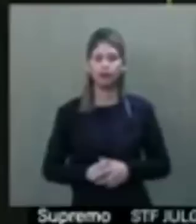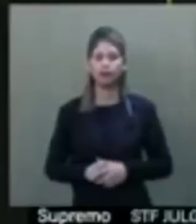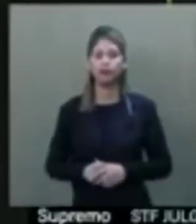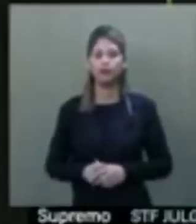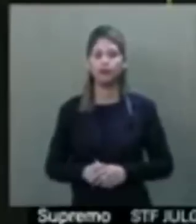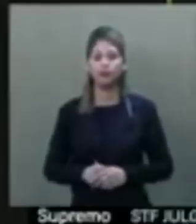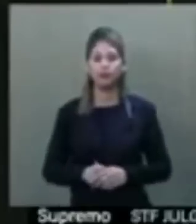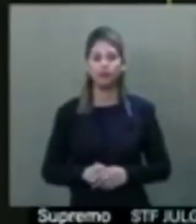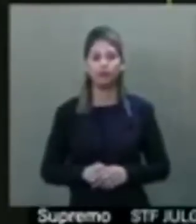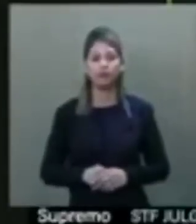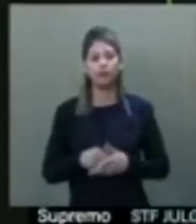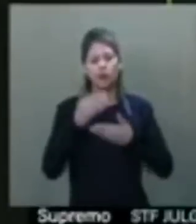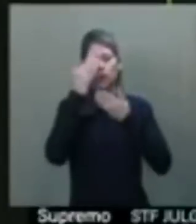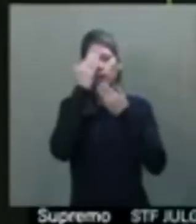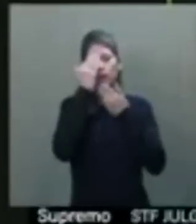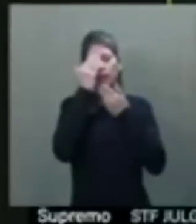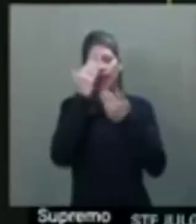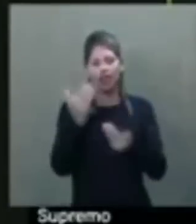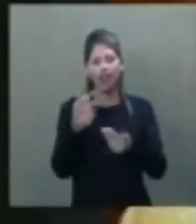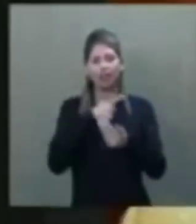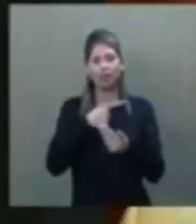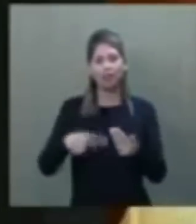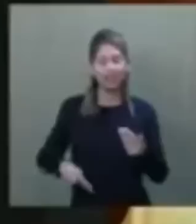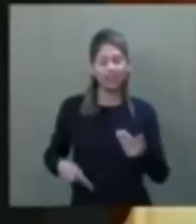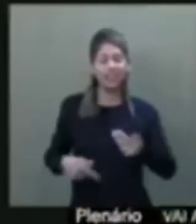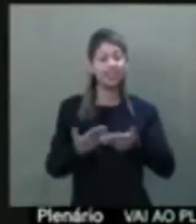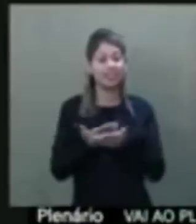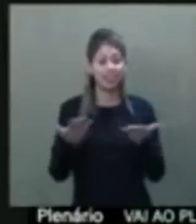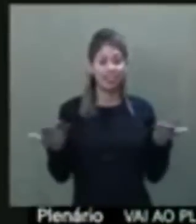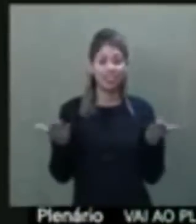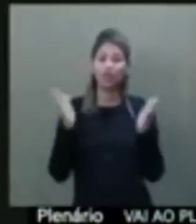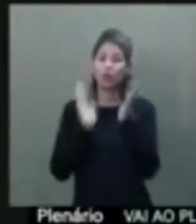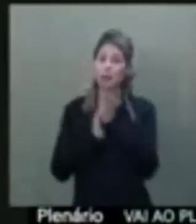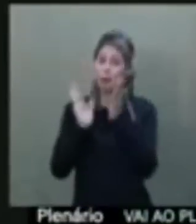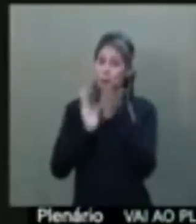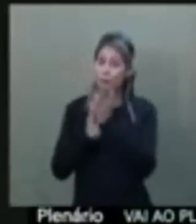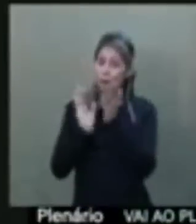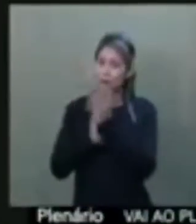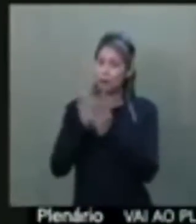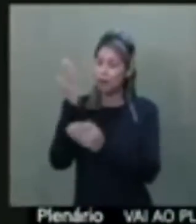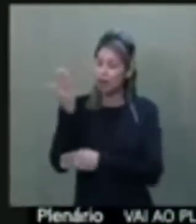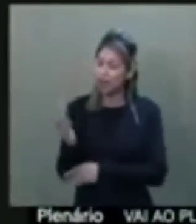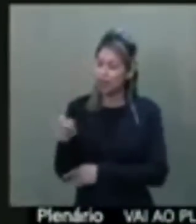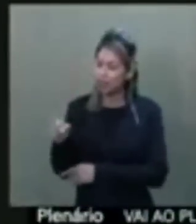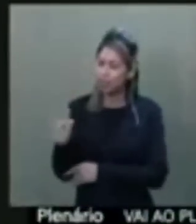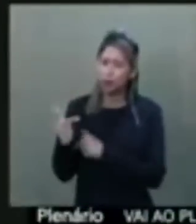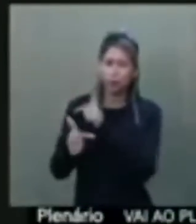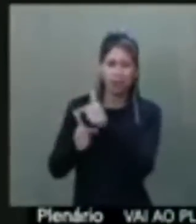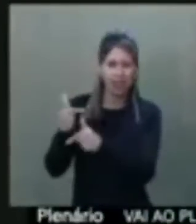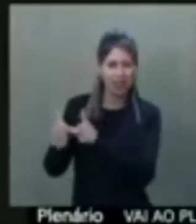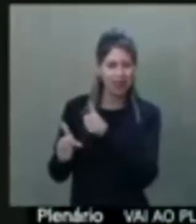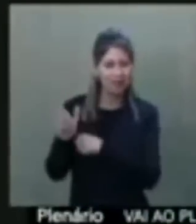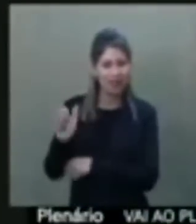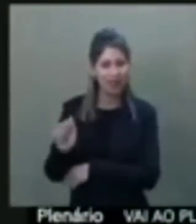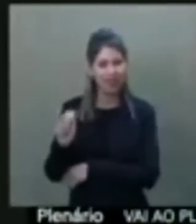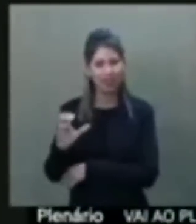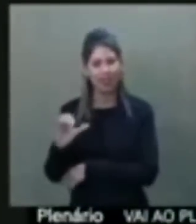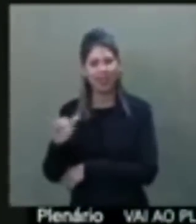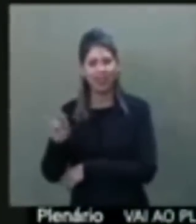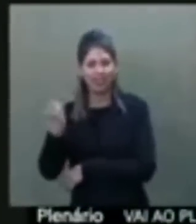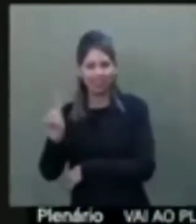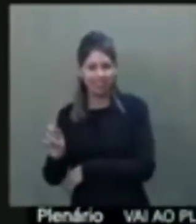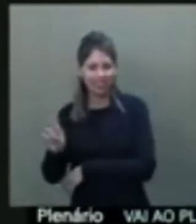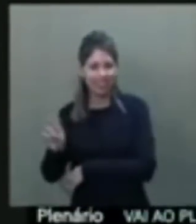Obrigado, Rodrigo Pacheco, presidente. Eu quero também aqui parabenizar a atuação do senador Assir Gurgaz e falar que eu tenho nele um